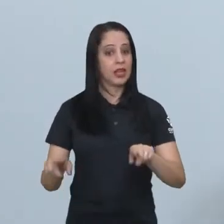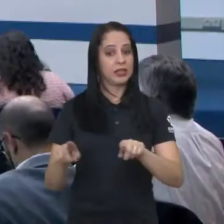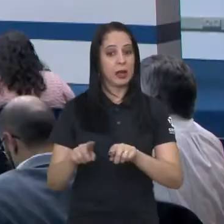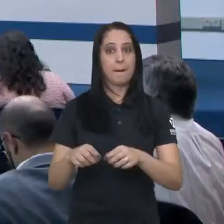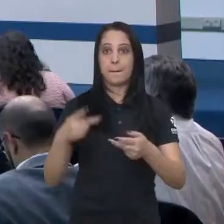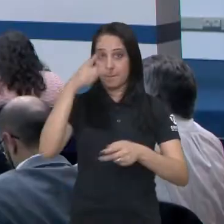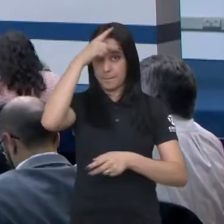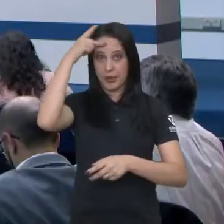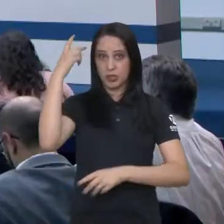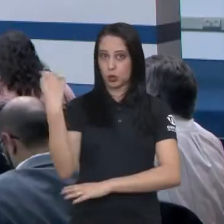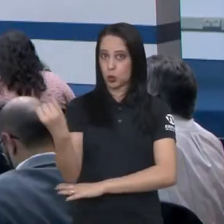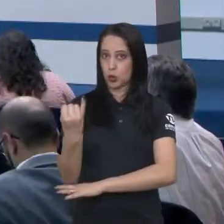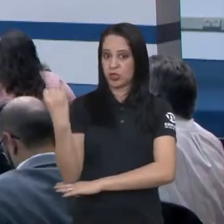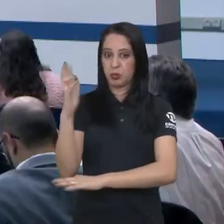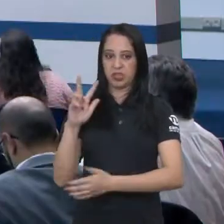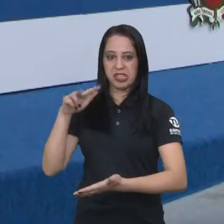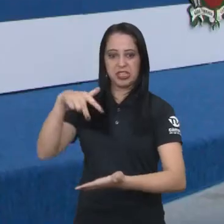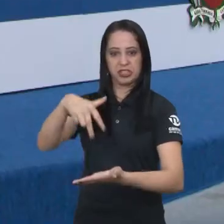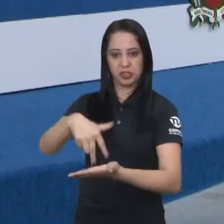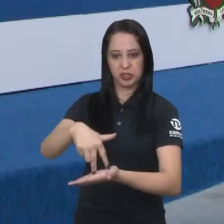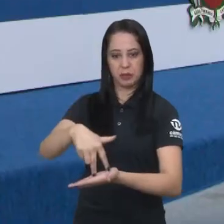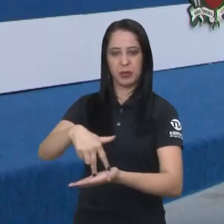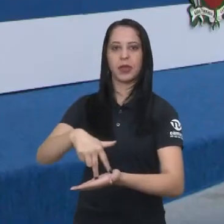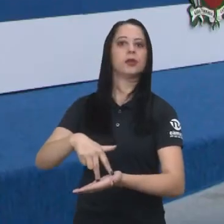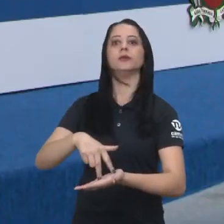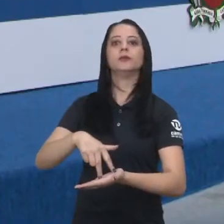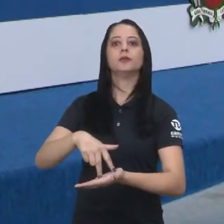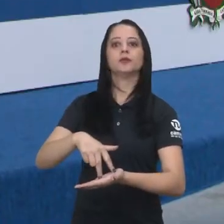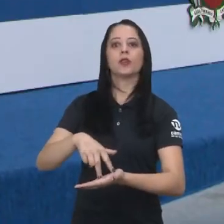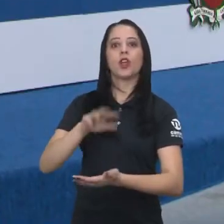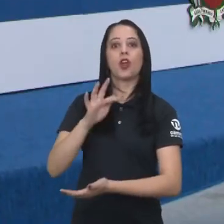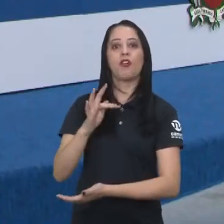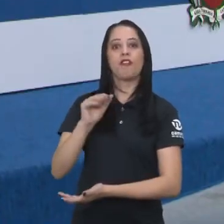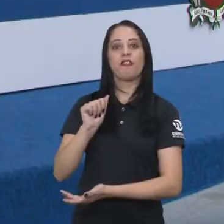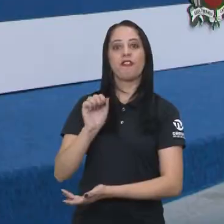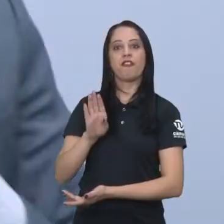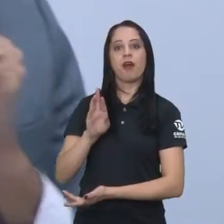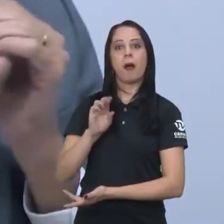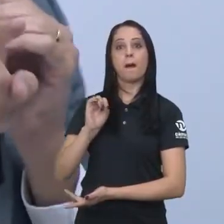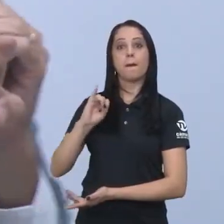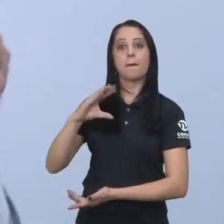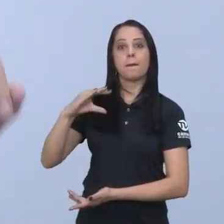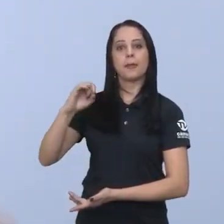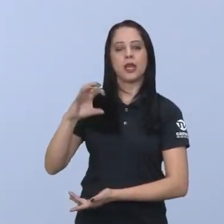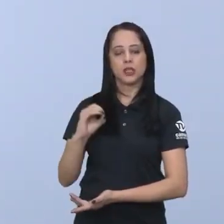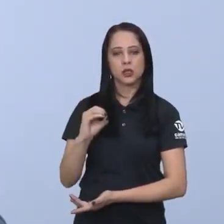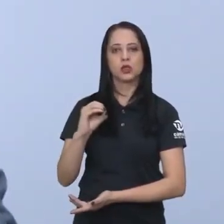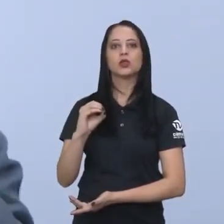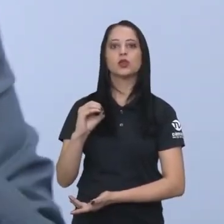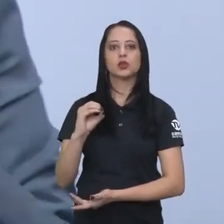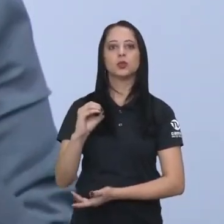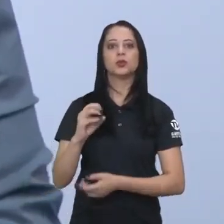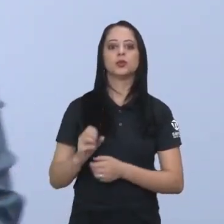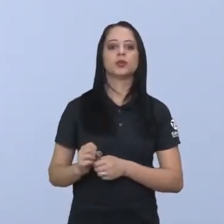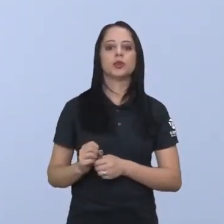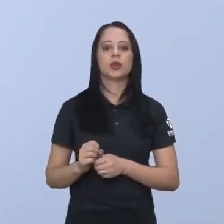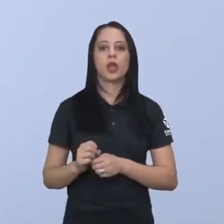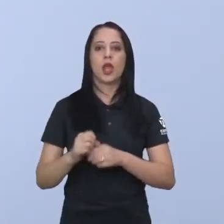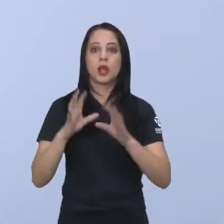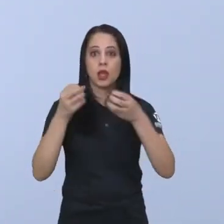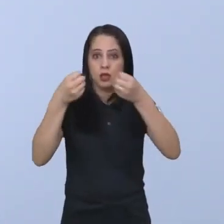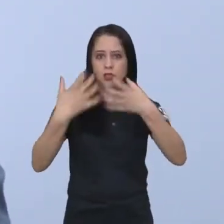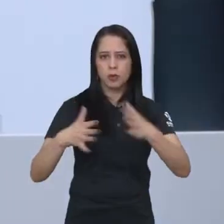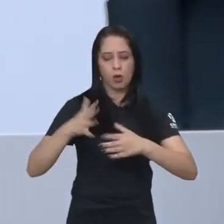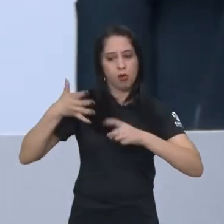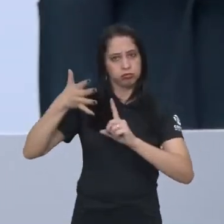ambiente. Autoridades no tema também foram convidadas para se pronunciar. O doutor Fabrício Soler, especialista em direito